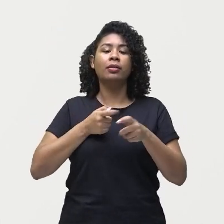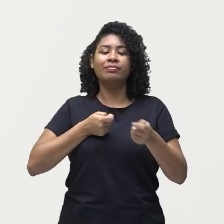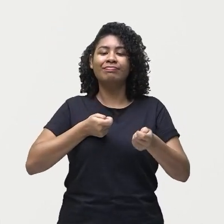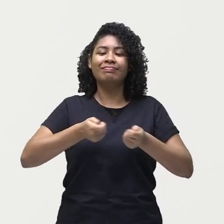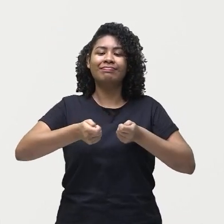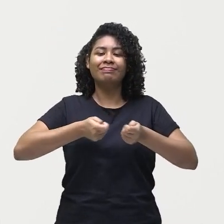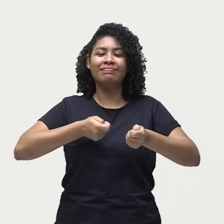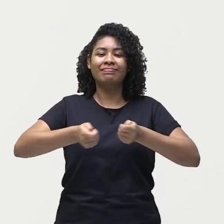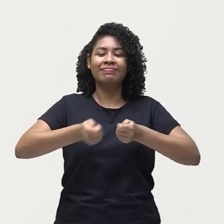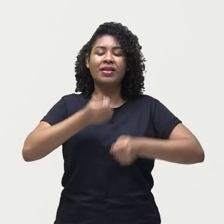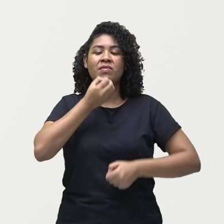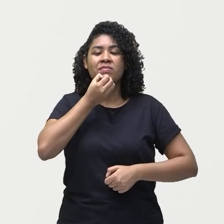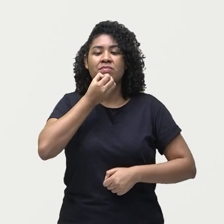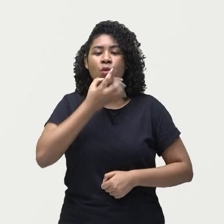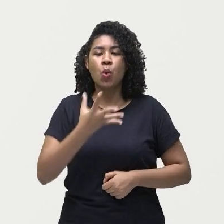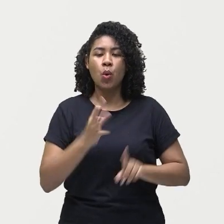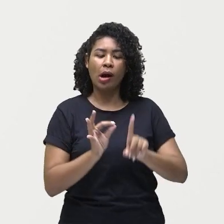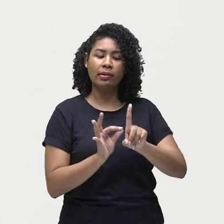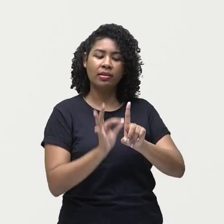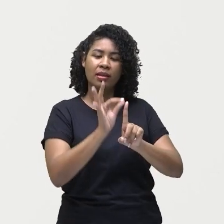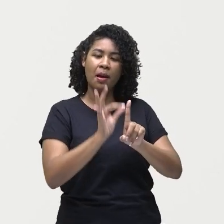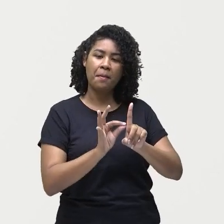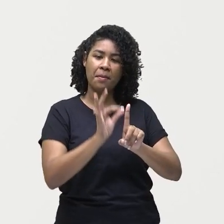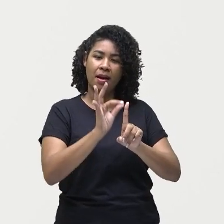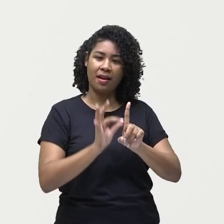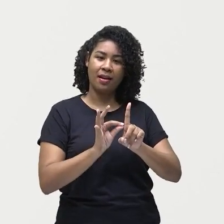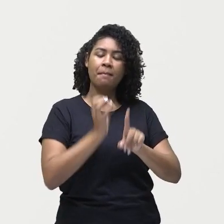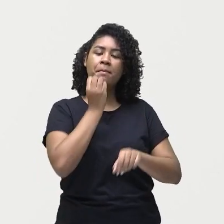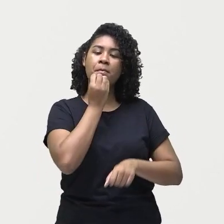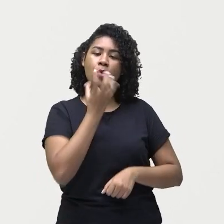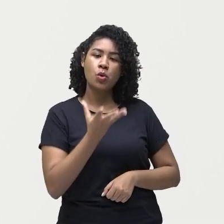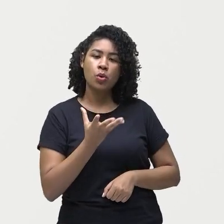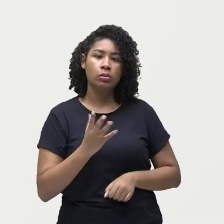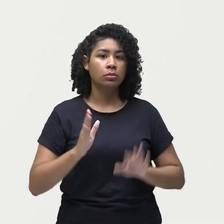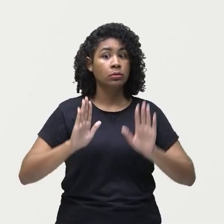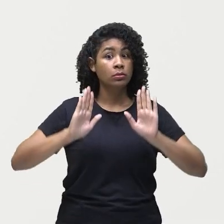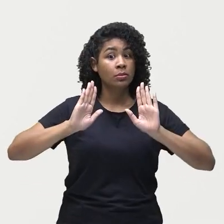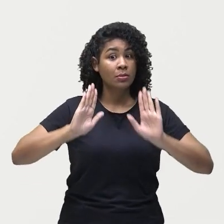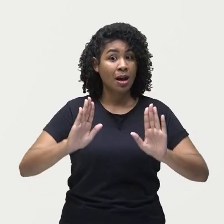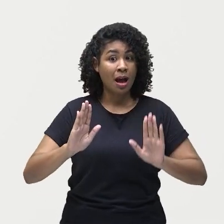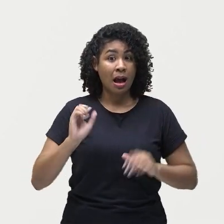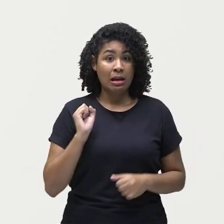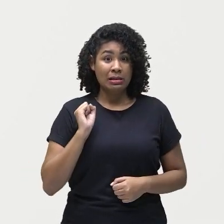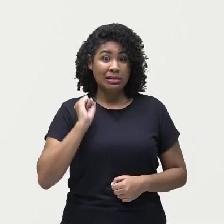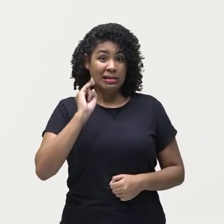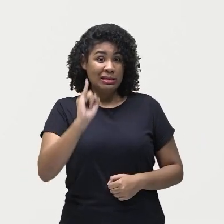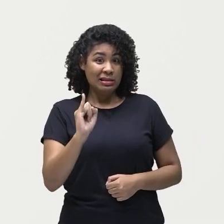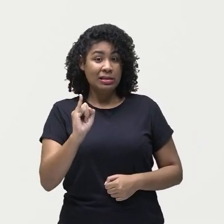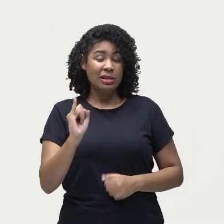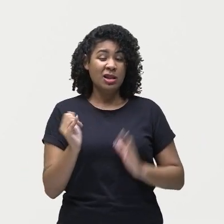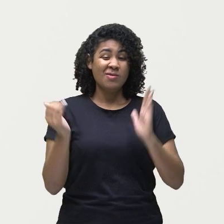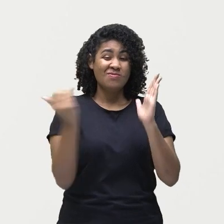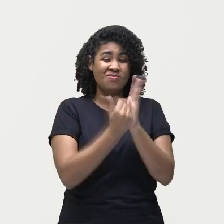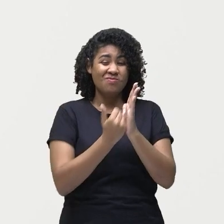mantém constante porém se ocorre algum desequilíbrio nessa relação a temperatura